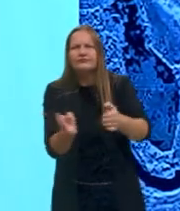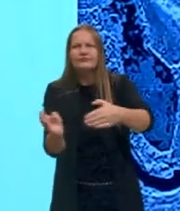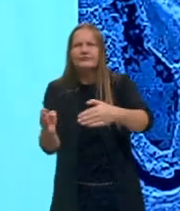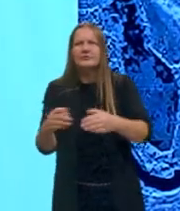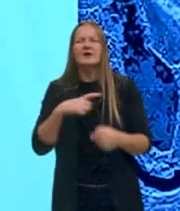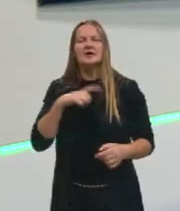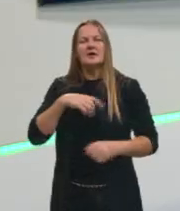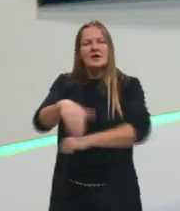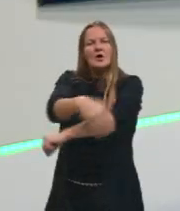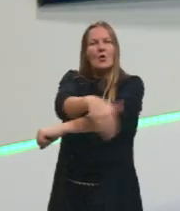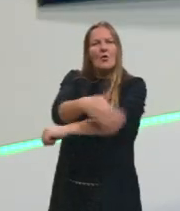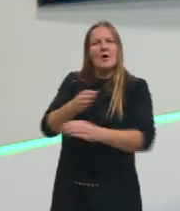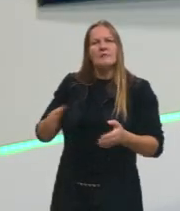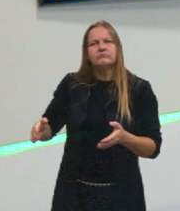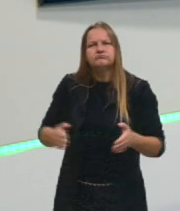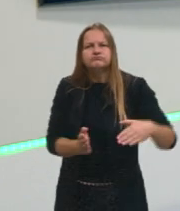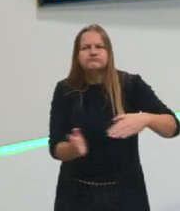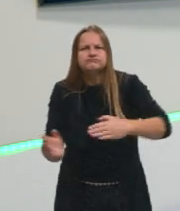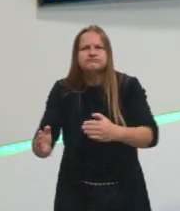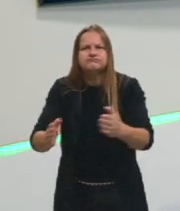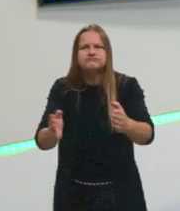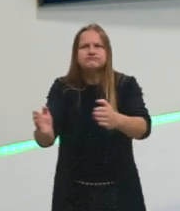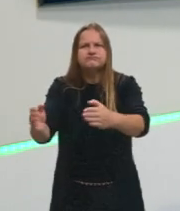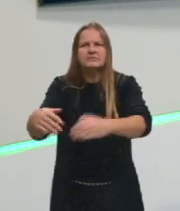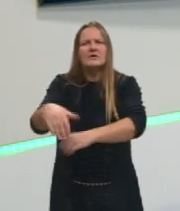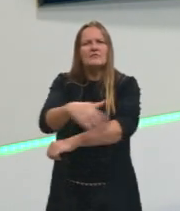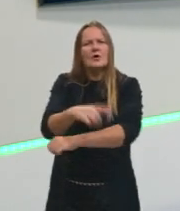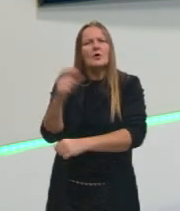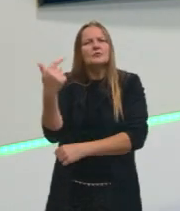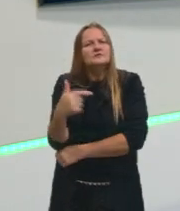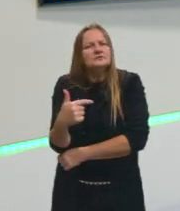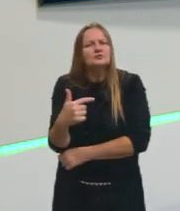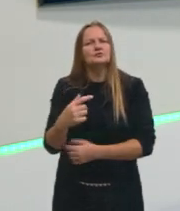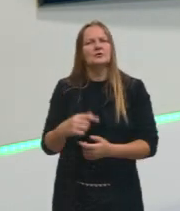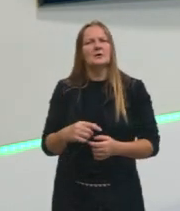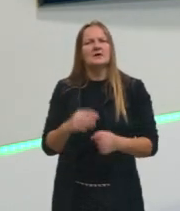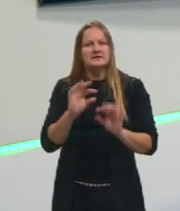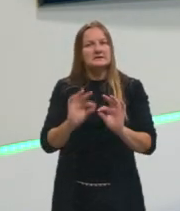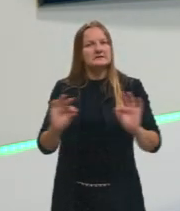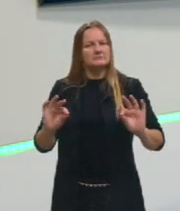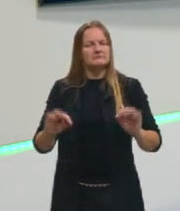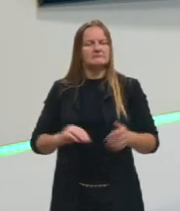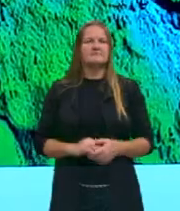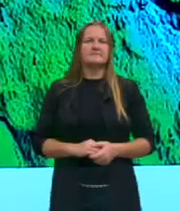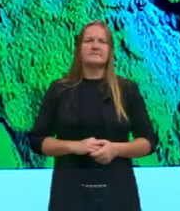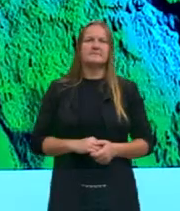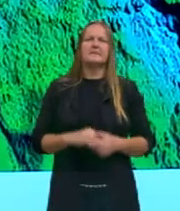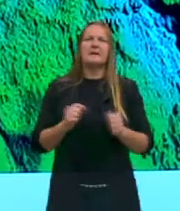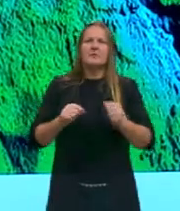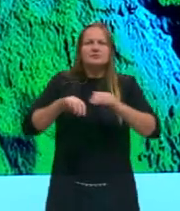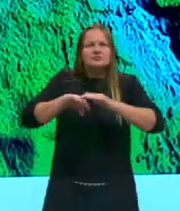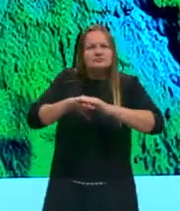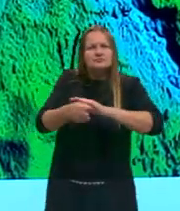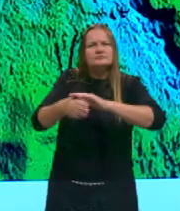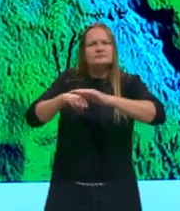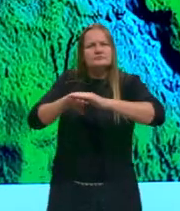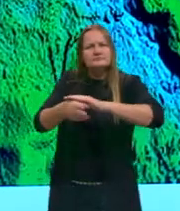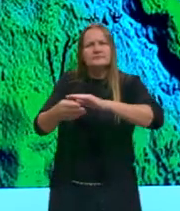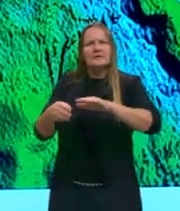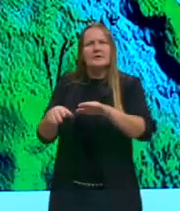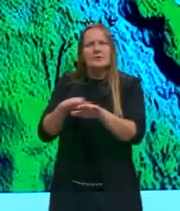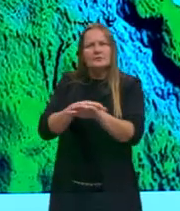é uma estrada, né, aqui está uma outra estrada secundária, então a gente já consegue ir adaptando aí os nossos